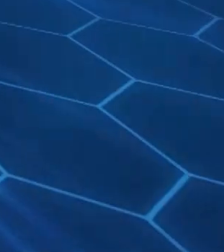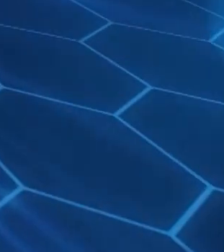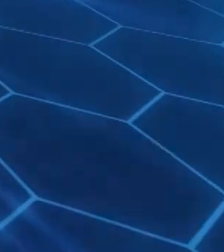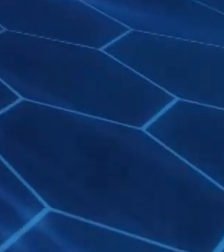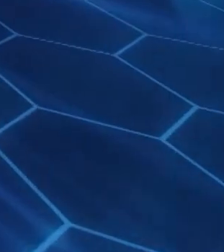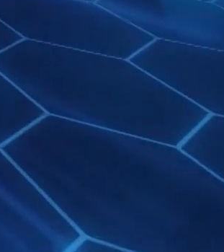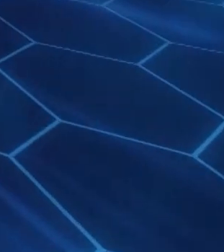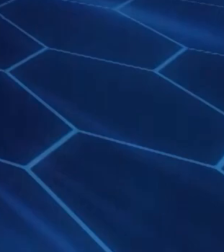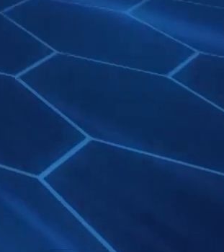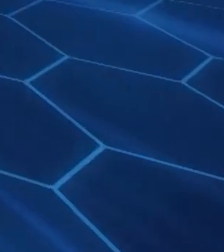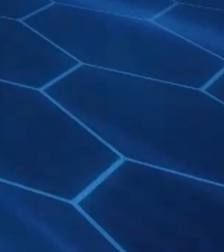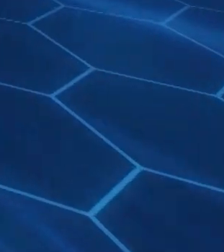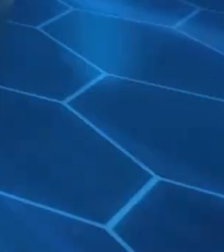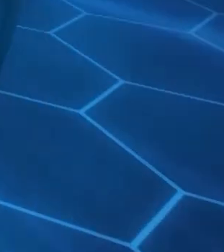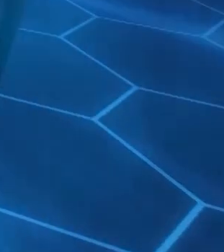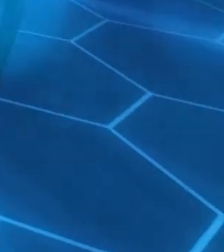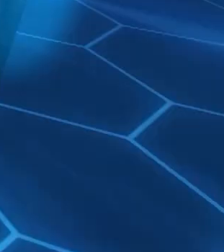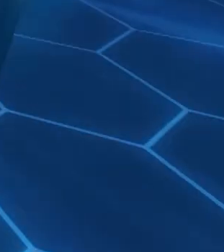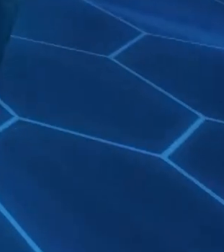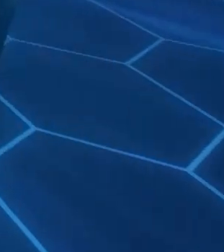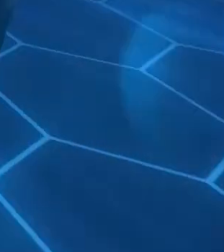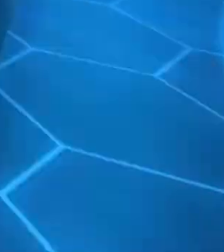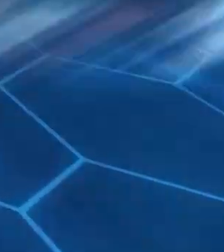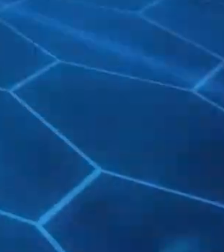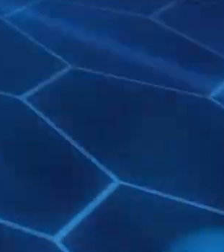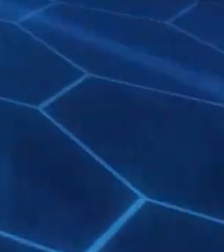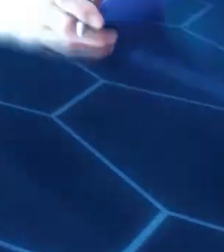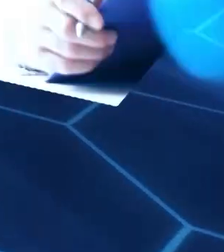E muitas notícias da Metrópole também.